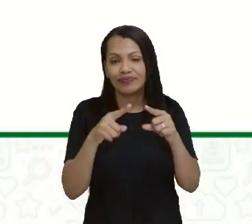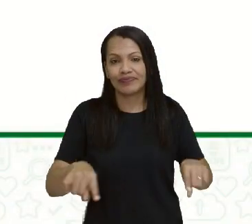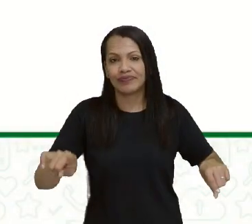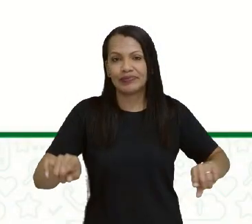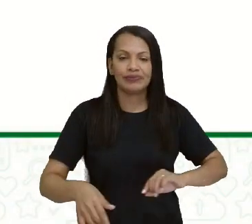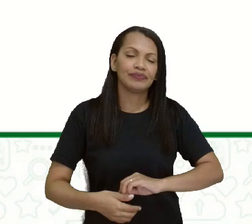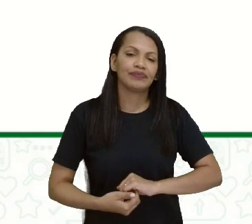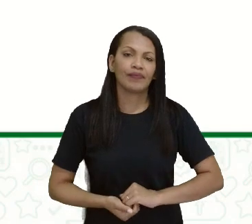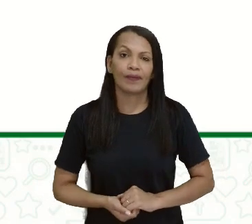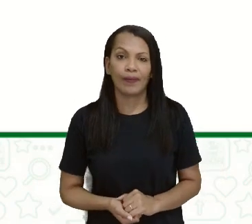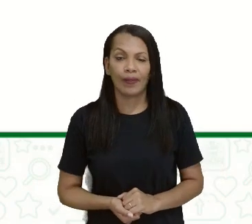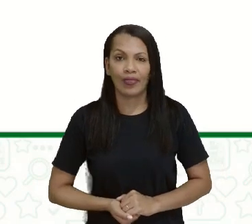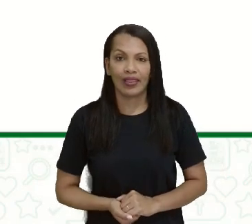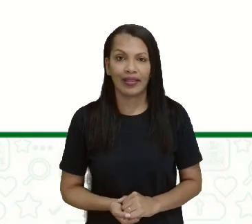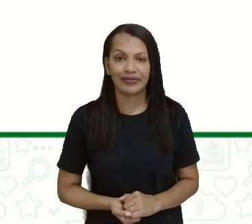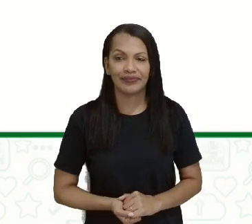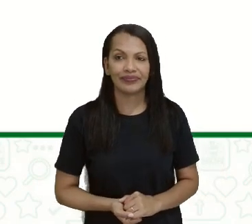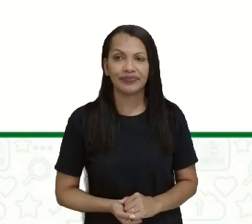Amém.